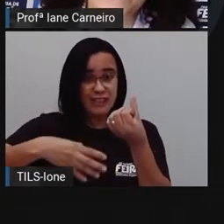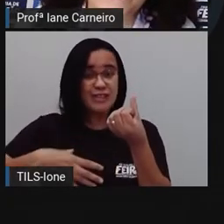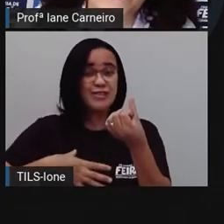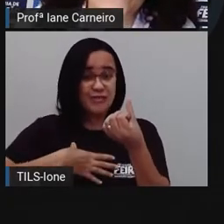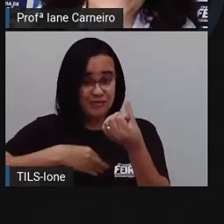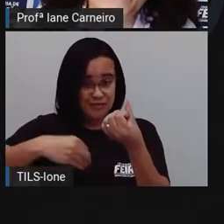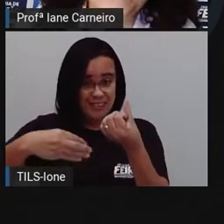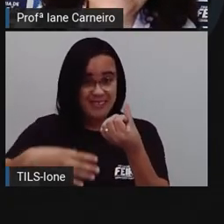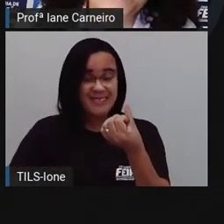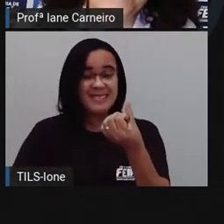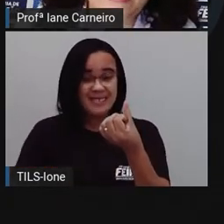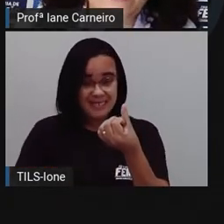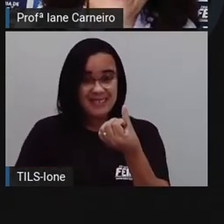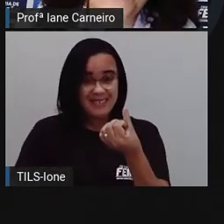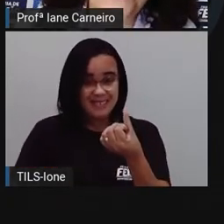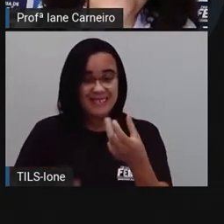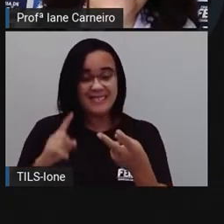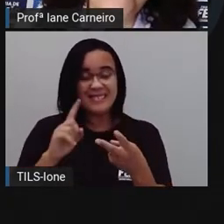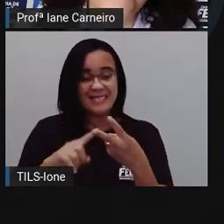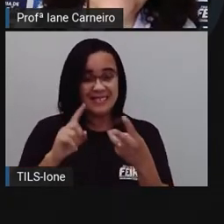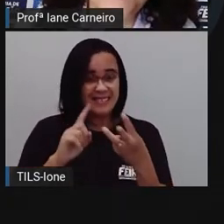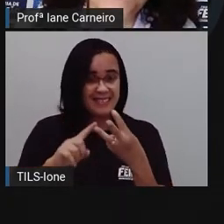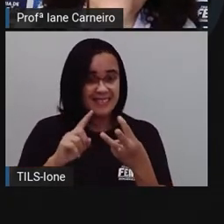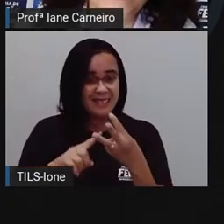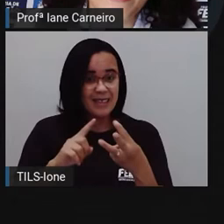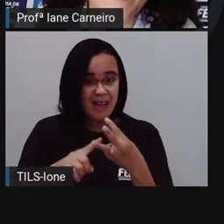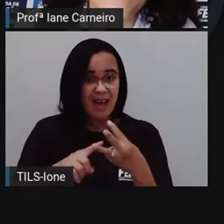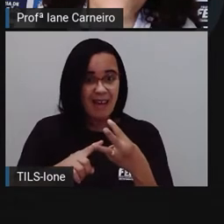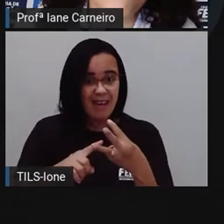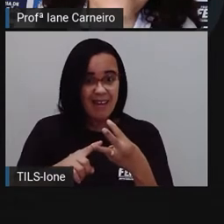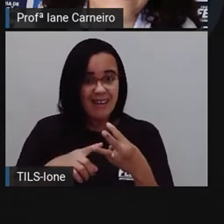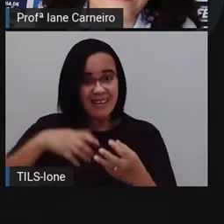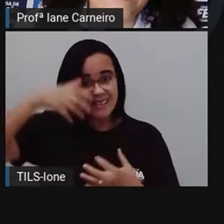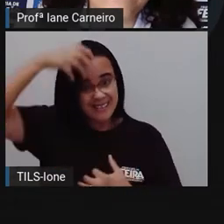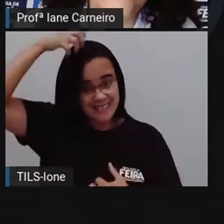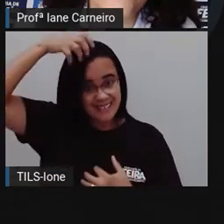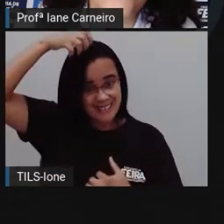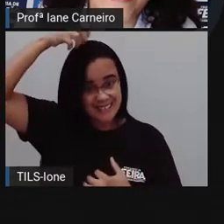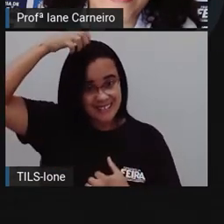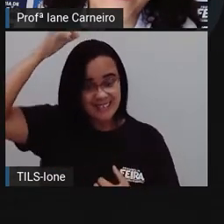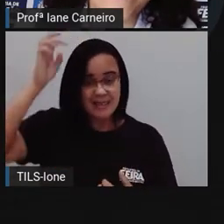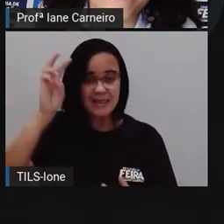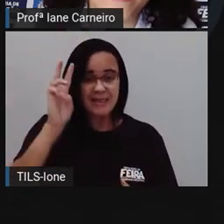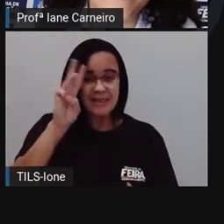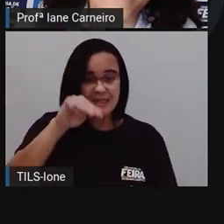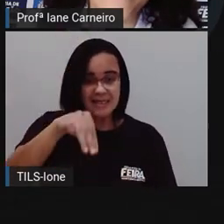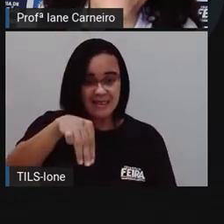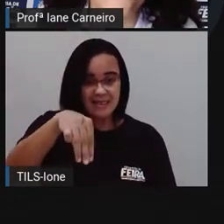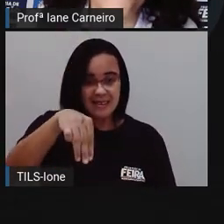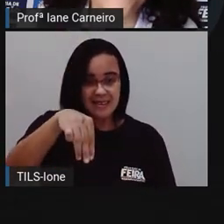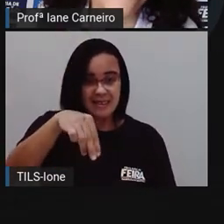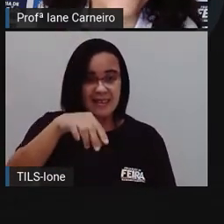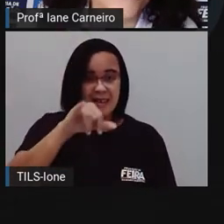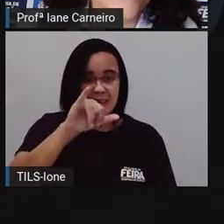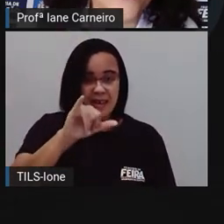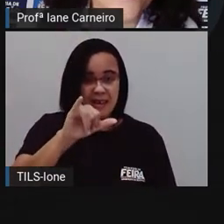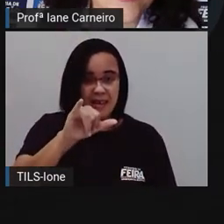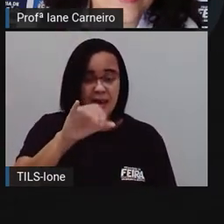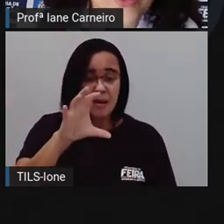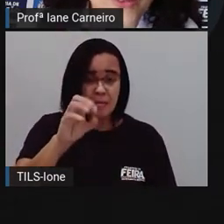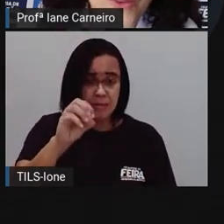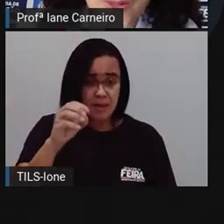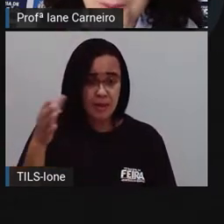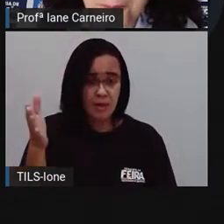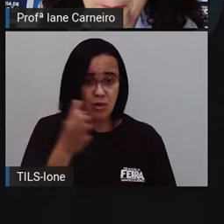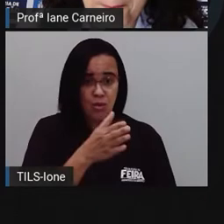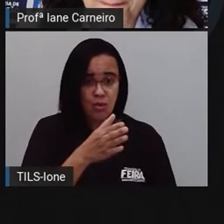O próximo animal é o mico-leão de cara dourada. Quantos filhotes